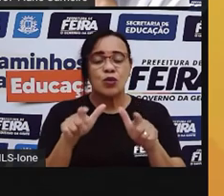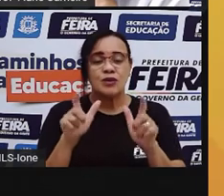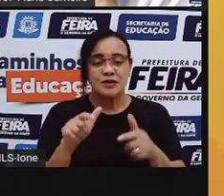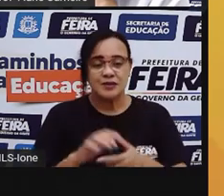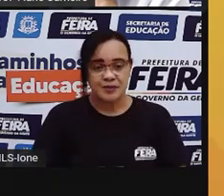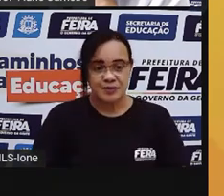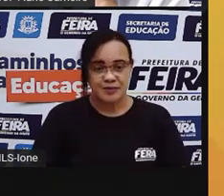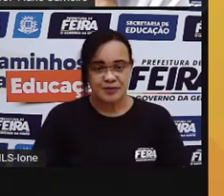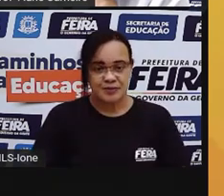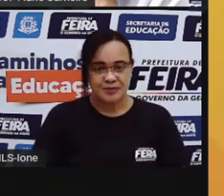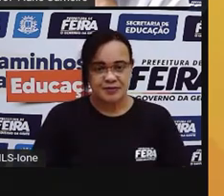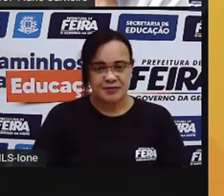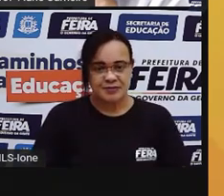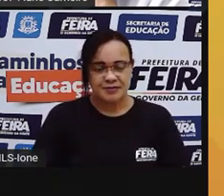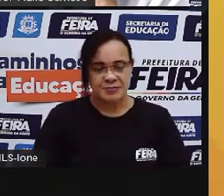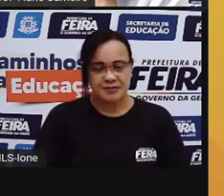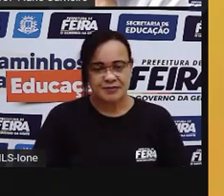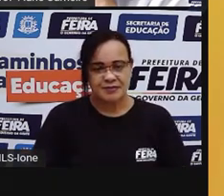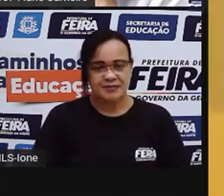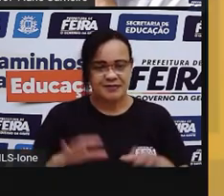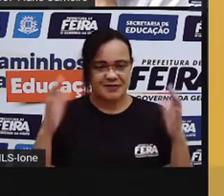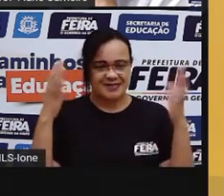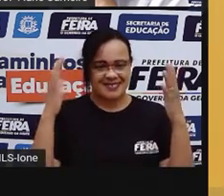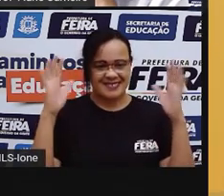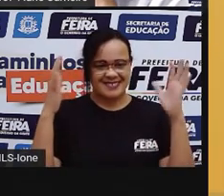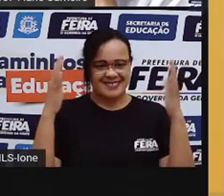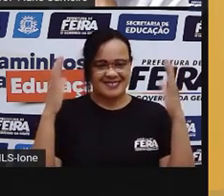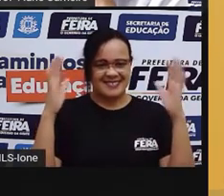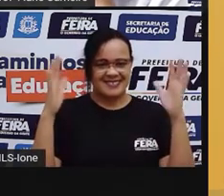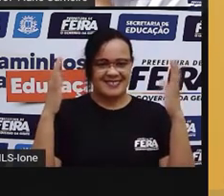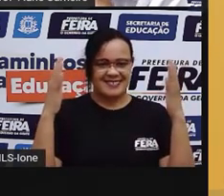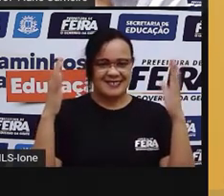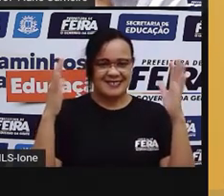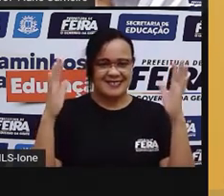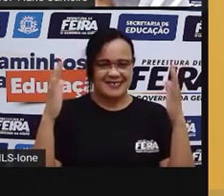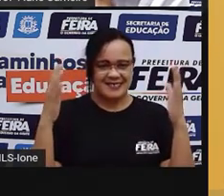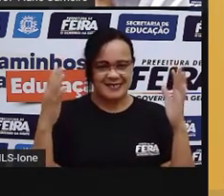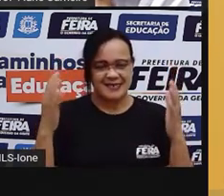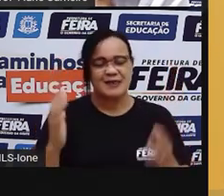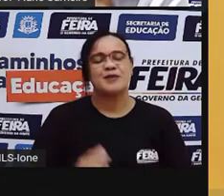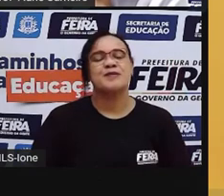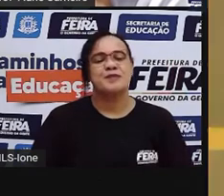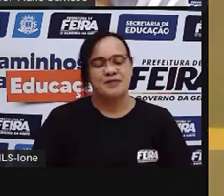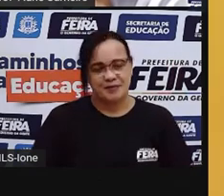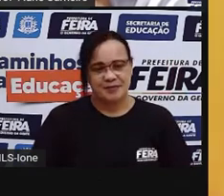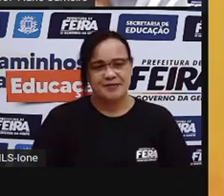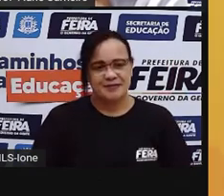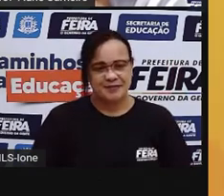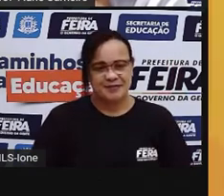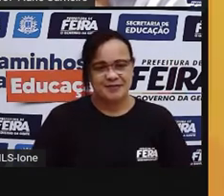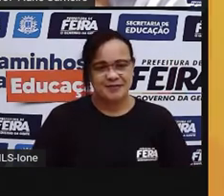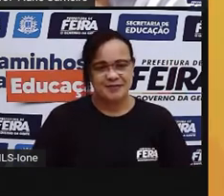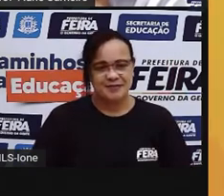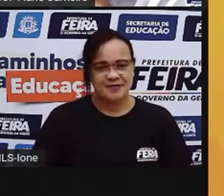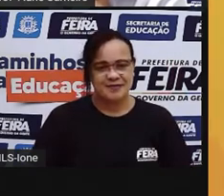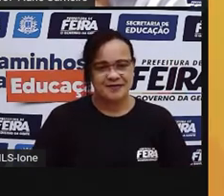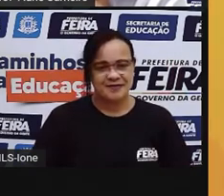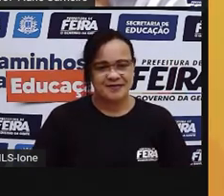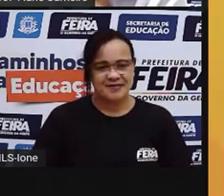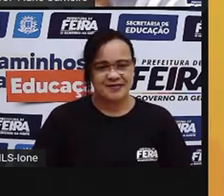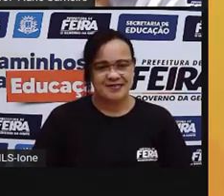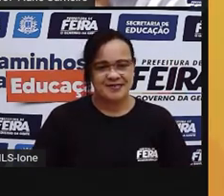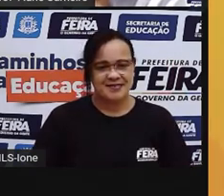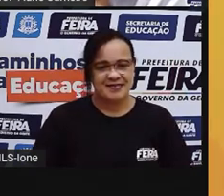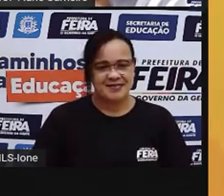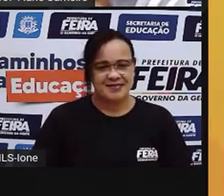Marca aí com o dedinho. Aqui, a de vôlei. Vamos ver. Deixa eu ver se